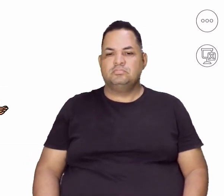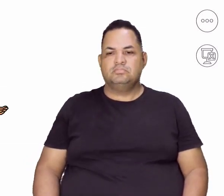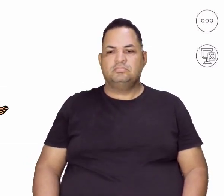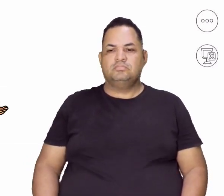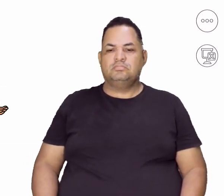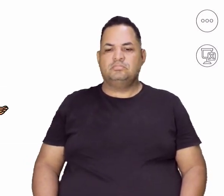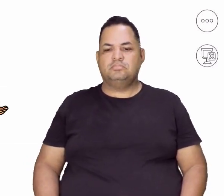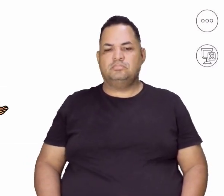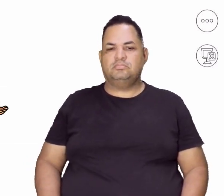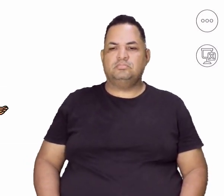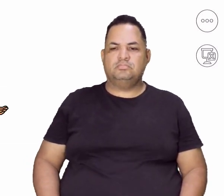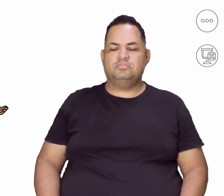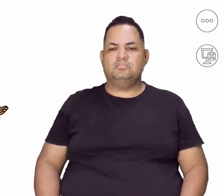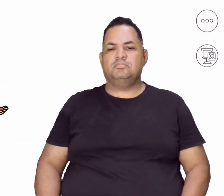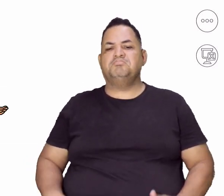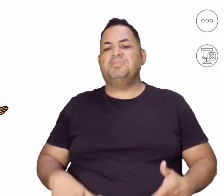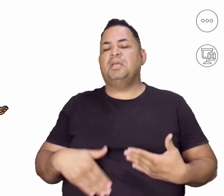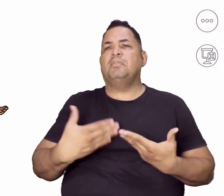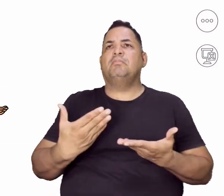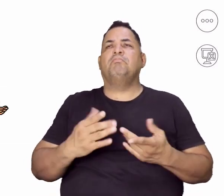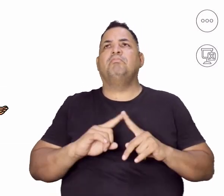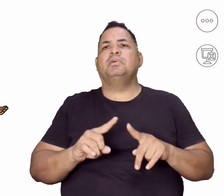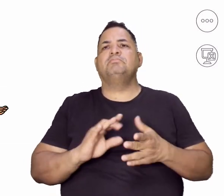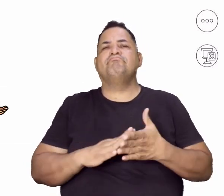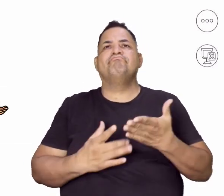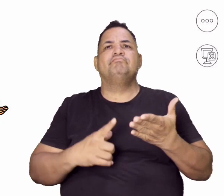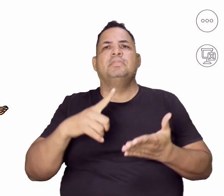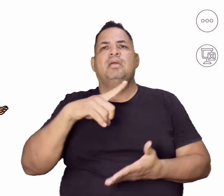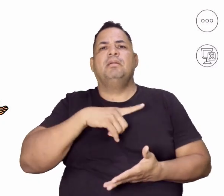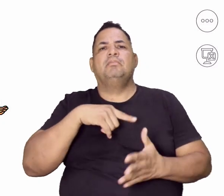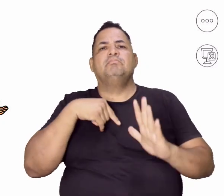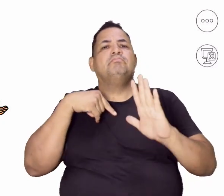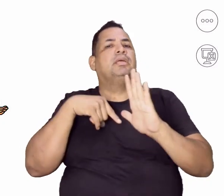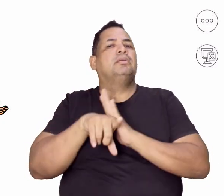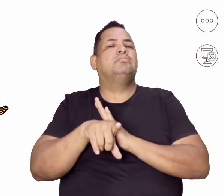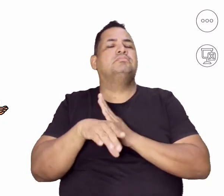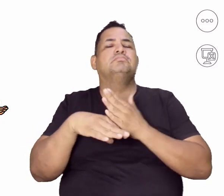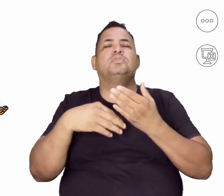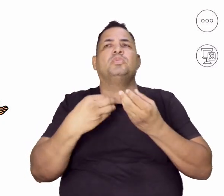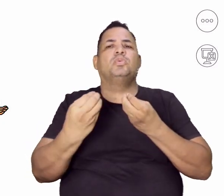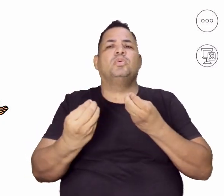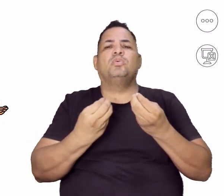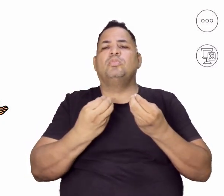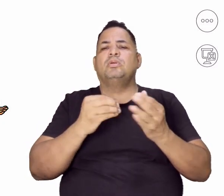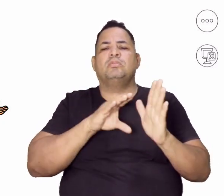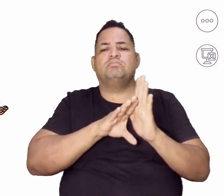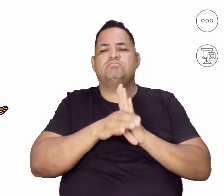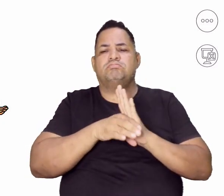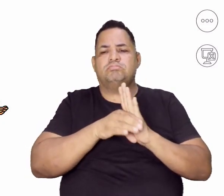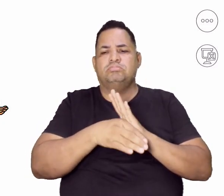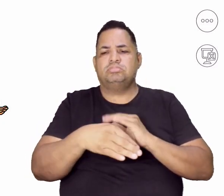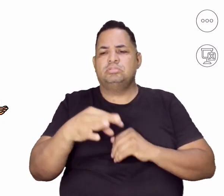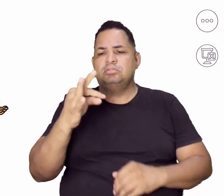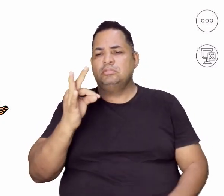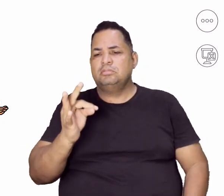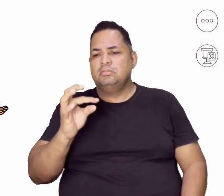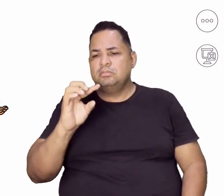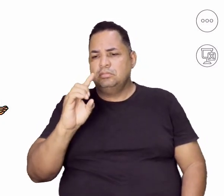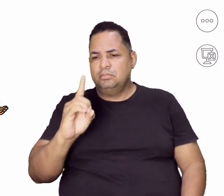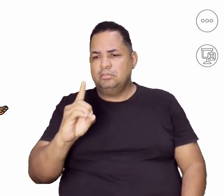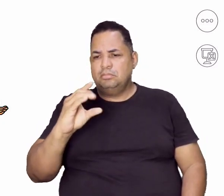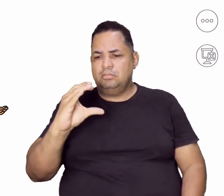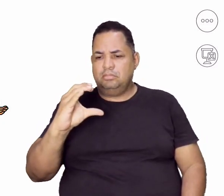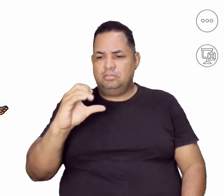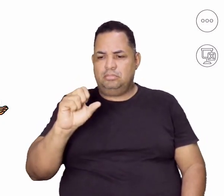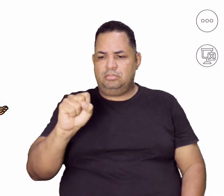a surgir um questionamento. O que são? O que é? Como eu defino esses TDCs? Você deve estar igual